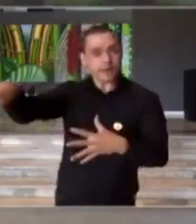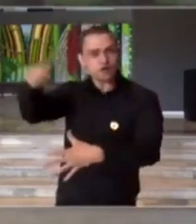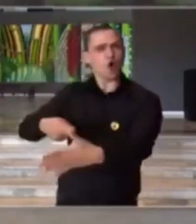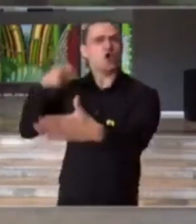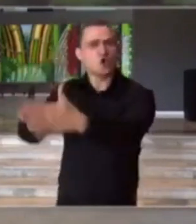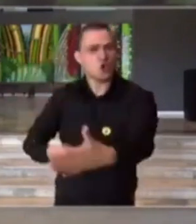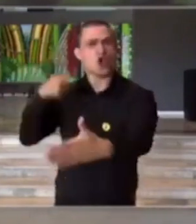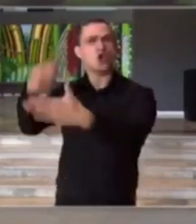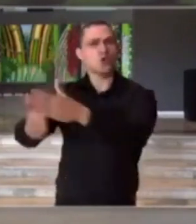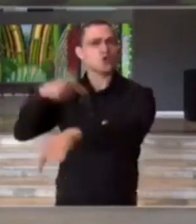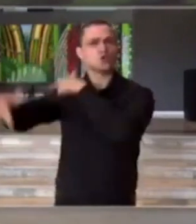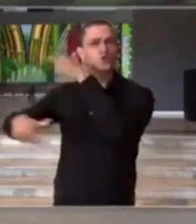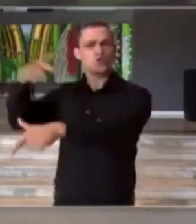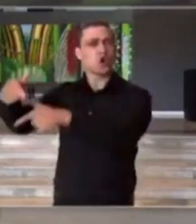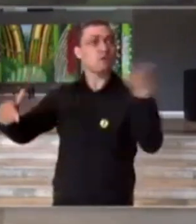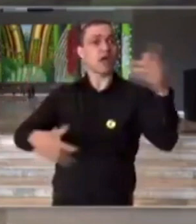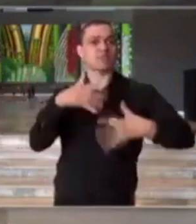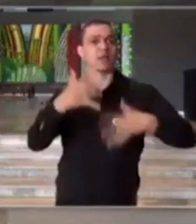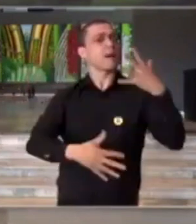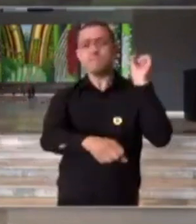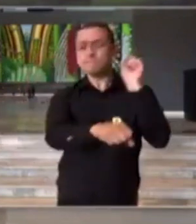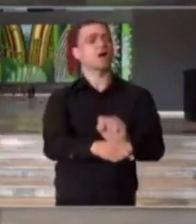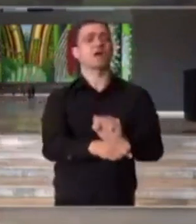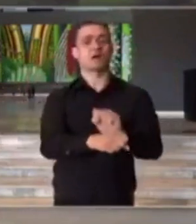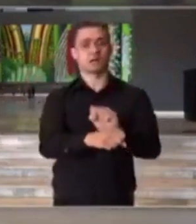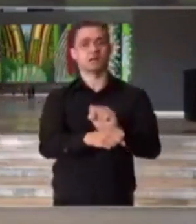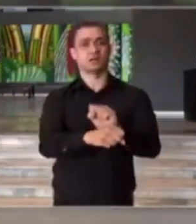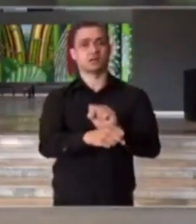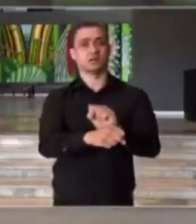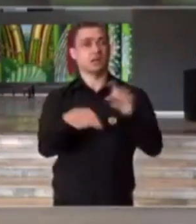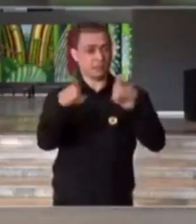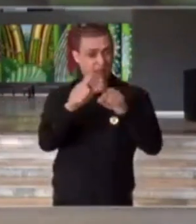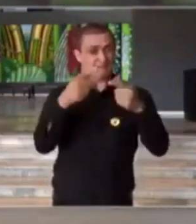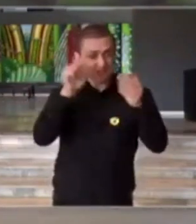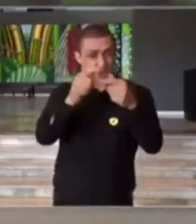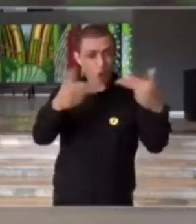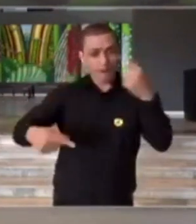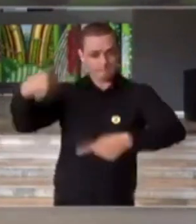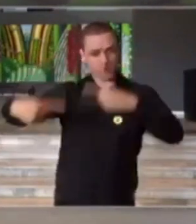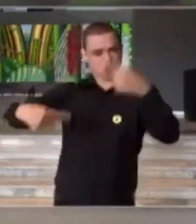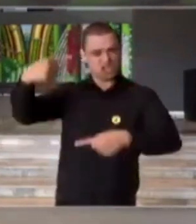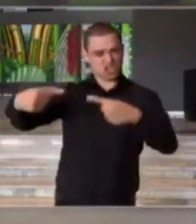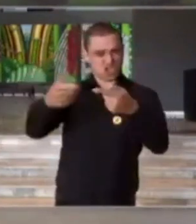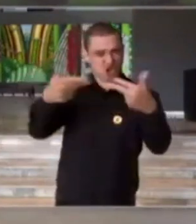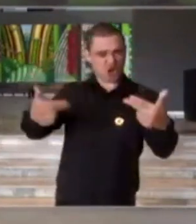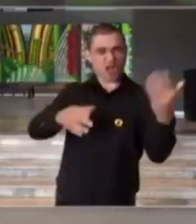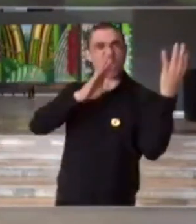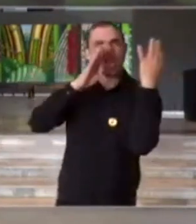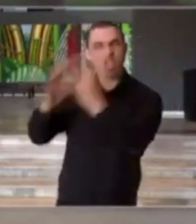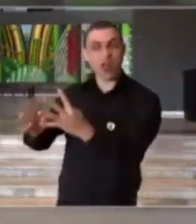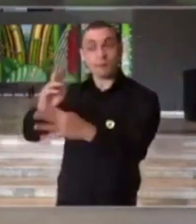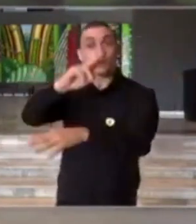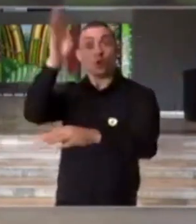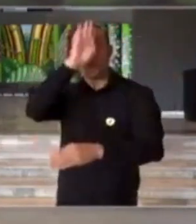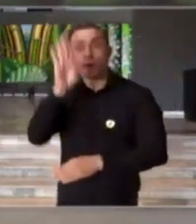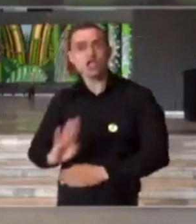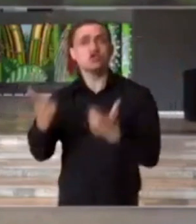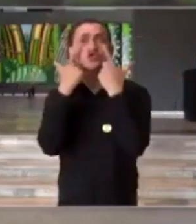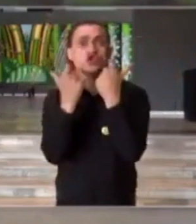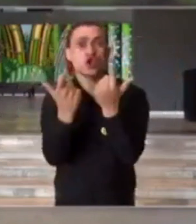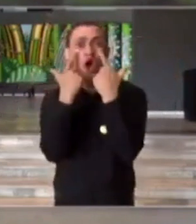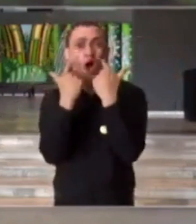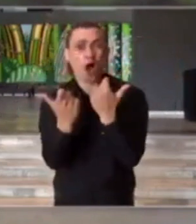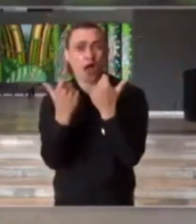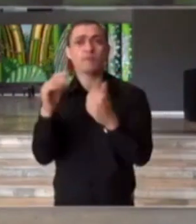lutando para salvar vidas. Pare de fazer política em meio a um país que chora